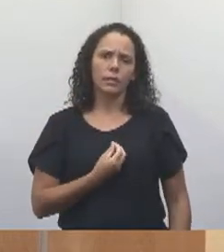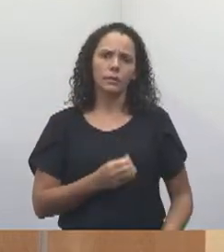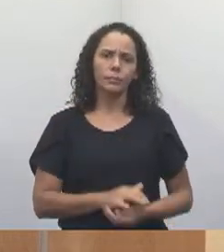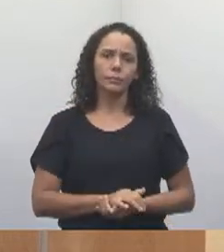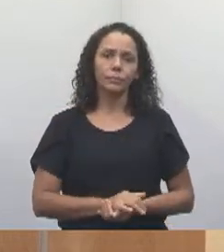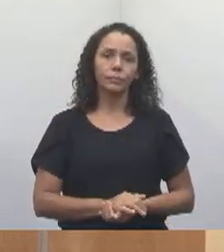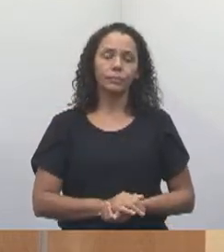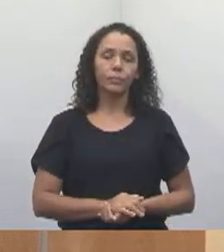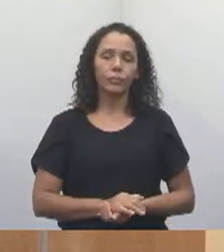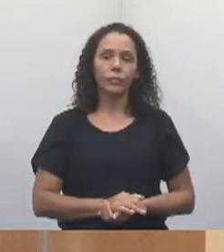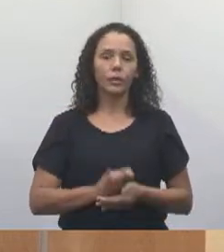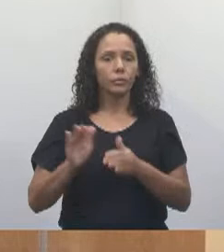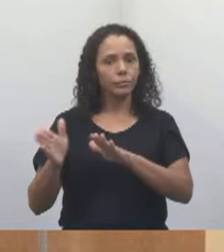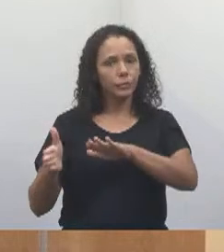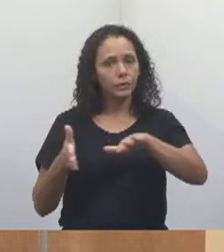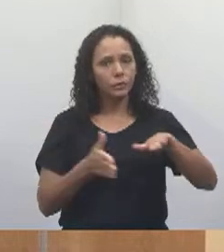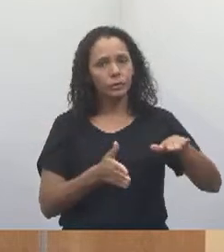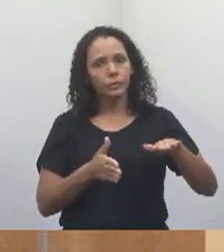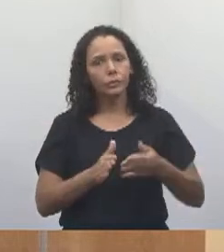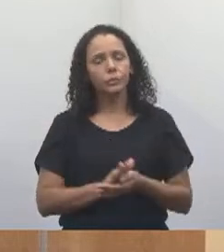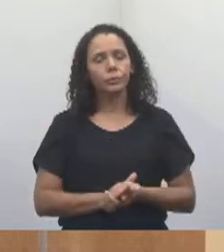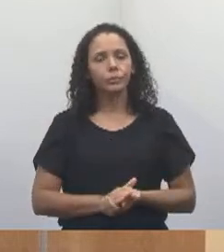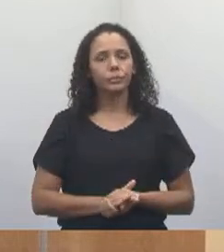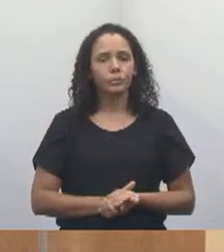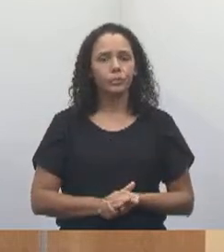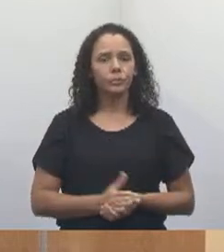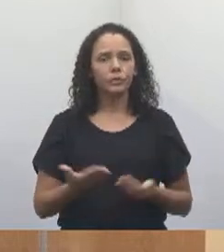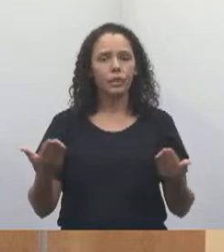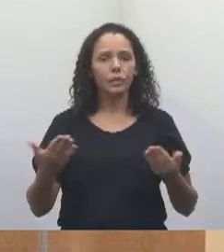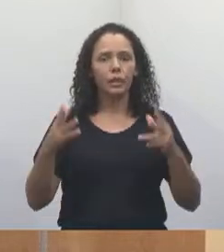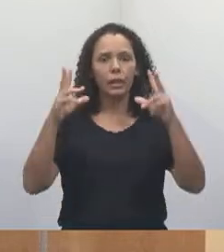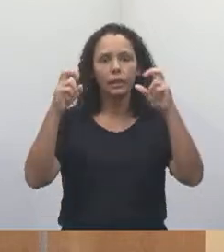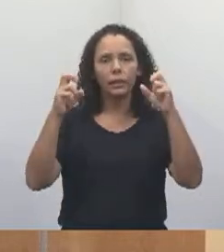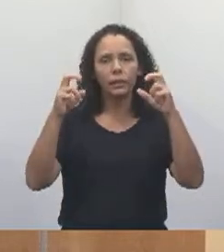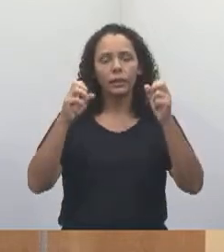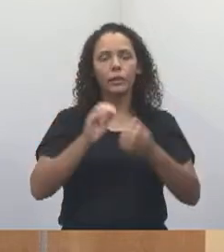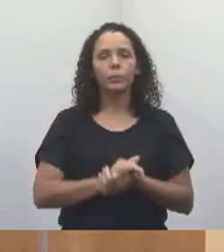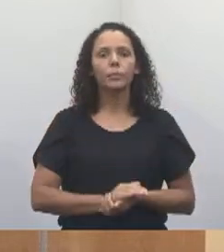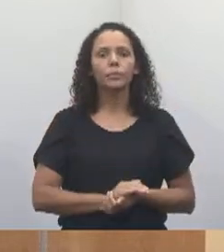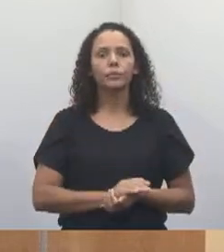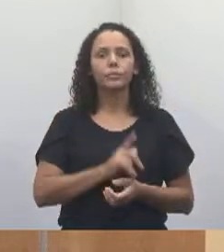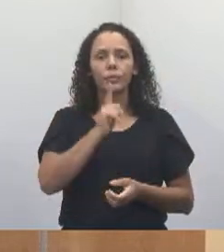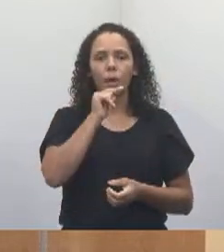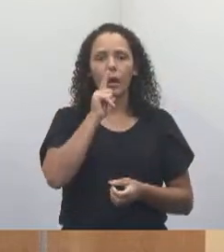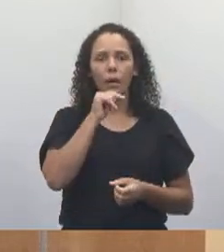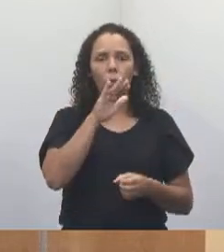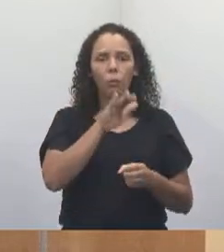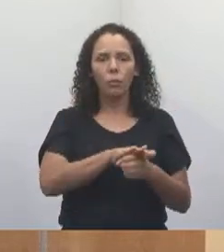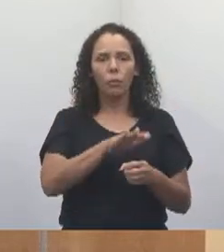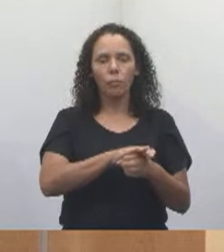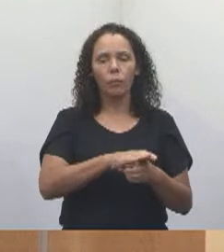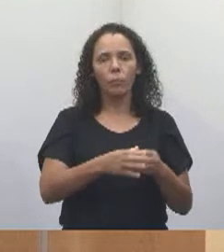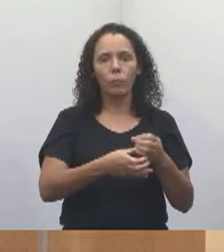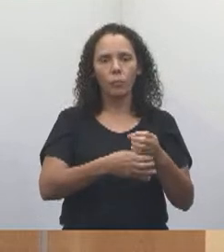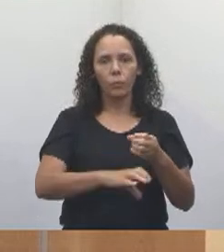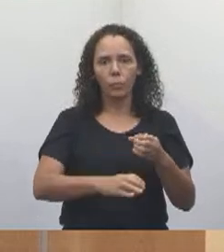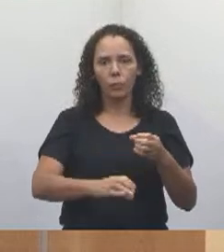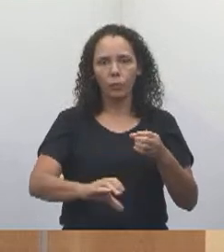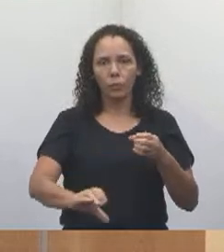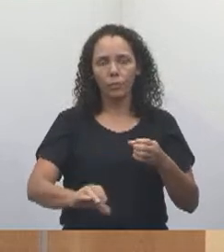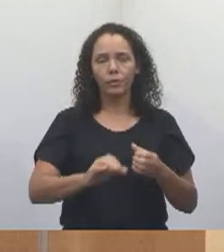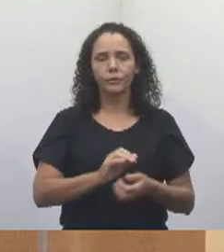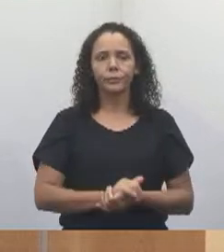E mudando um pouco de assunto, quero falar a respeito do saneamento básico da cidade de Jacareí.